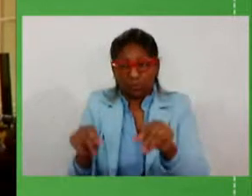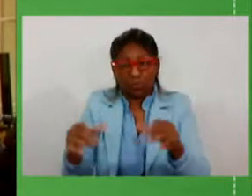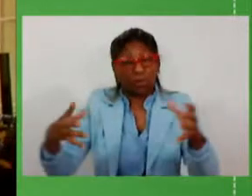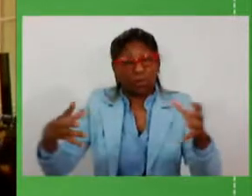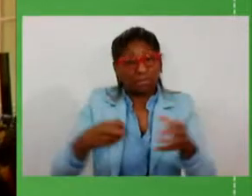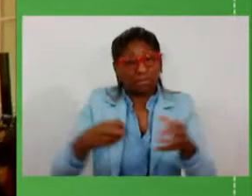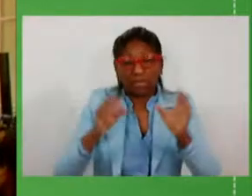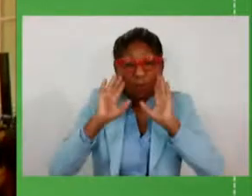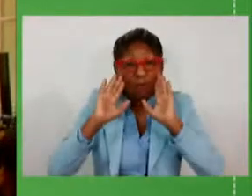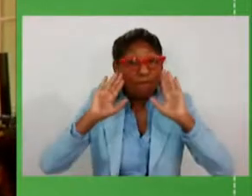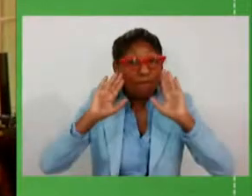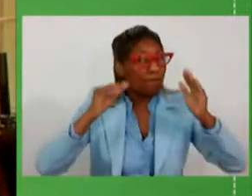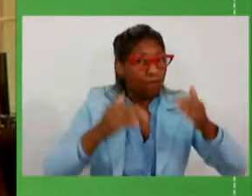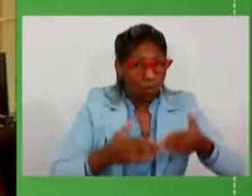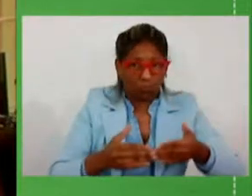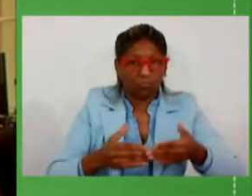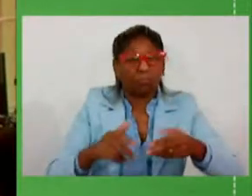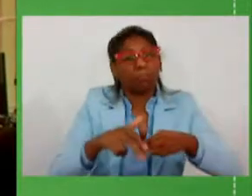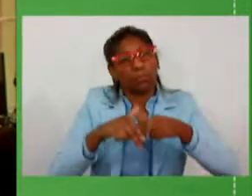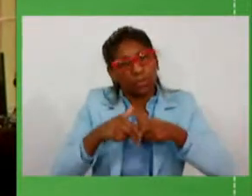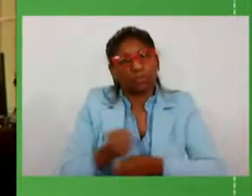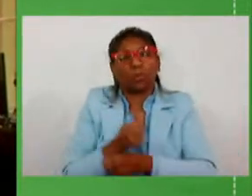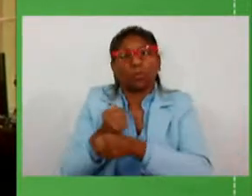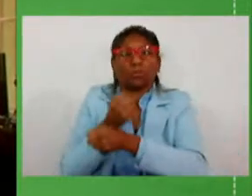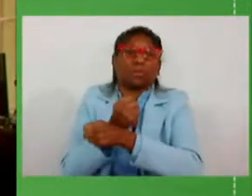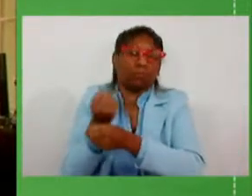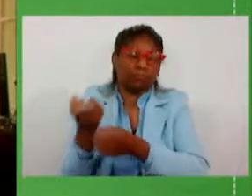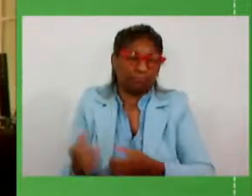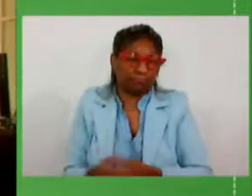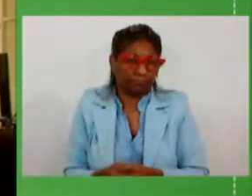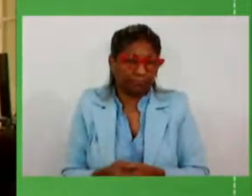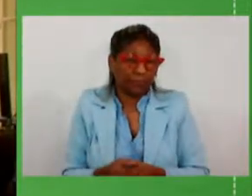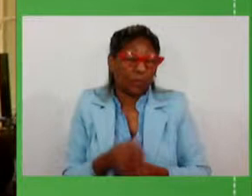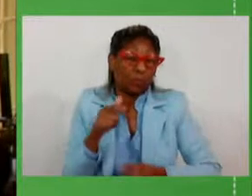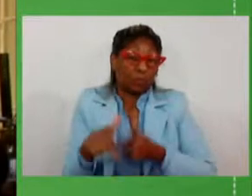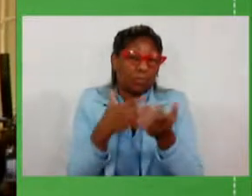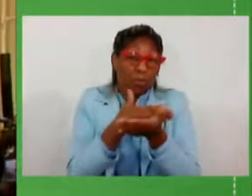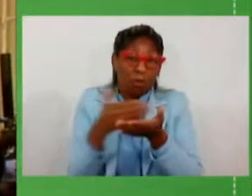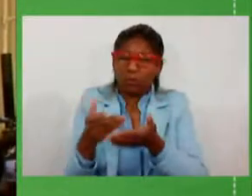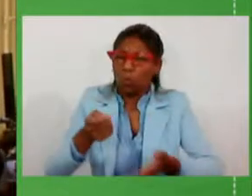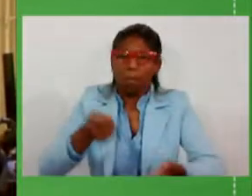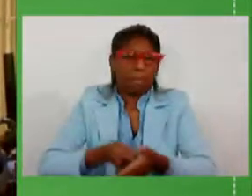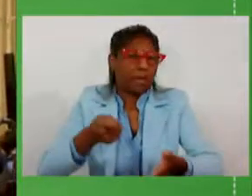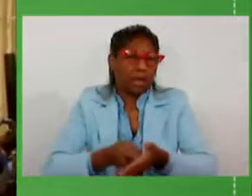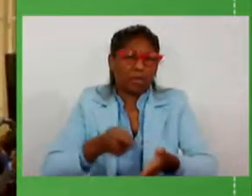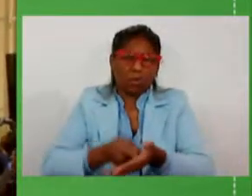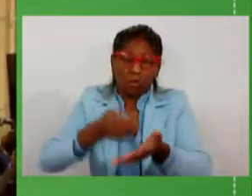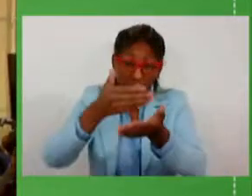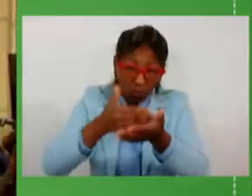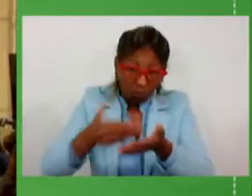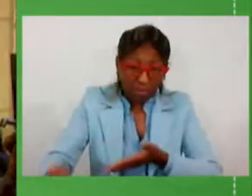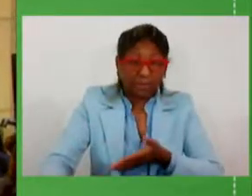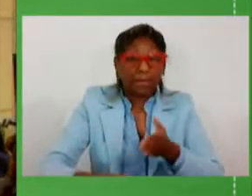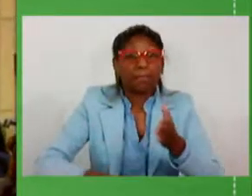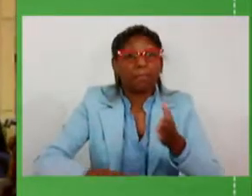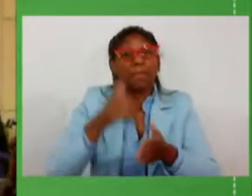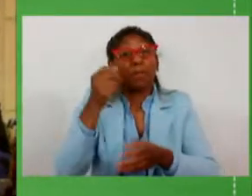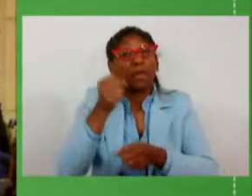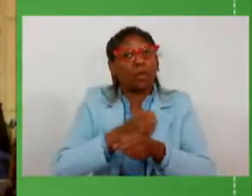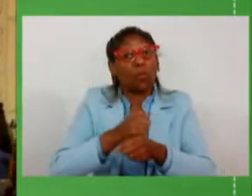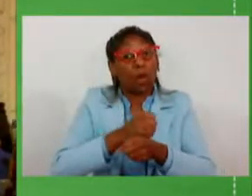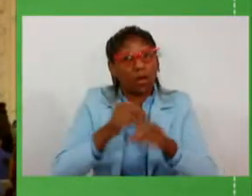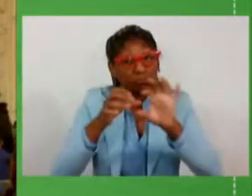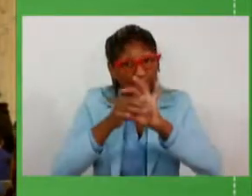dessa concessão, dessas concessões, os trabalhos iniciais são obrigatórios e devem ocorrer no primeiro ano da concessão,